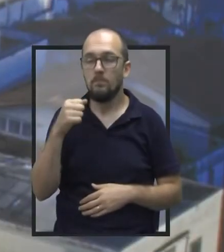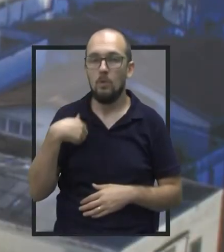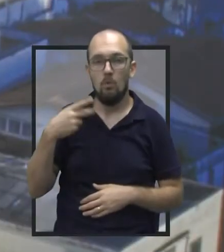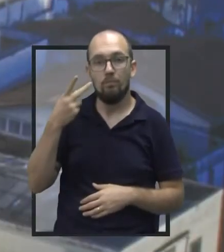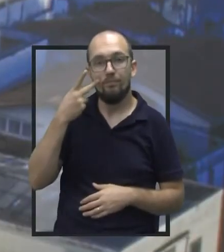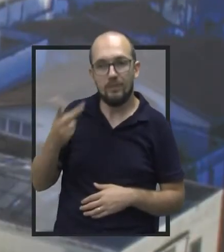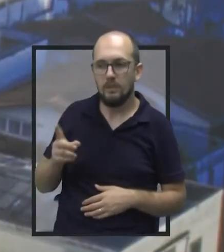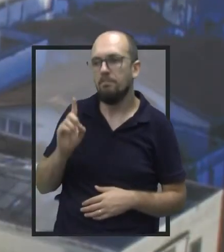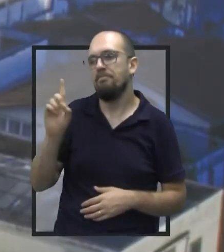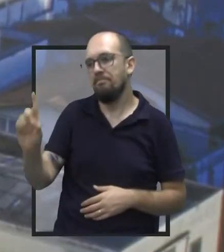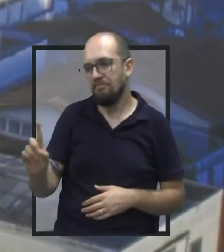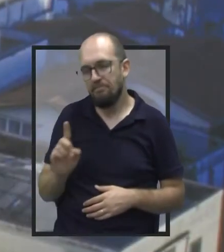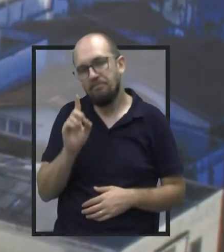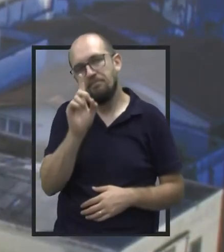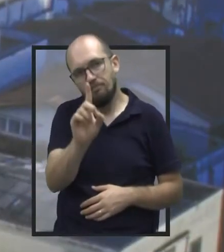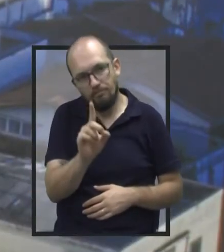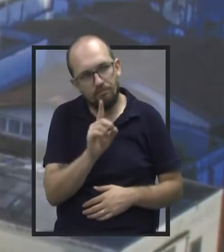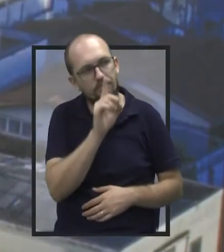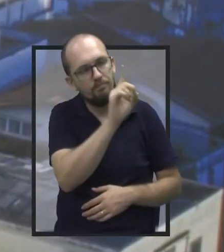moradores, alguns lugares.